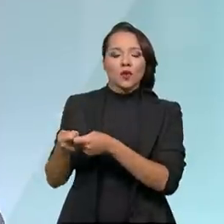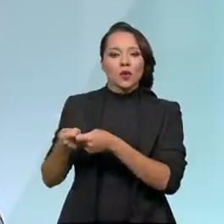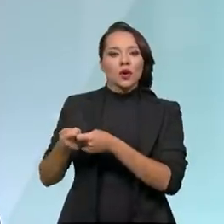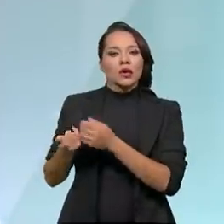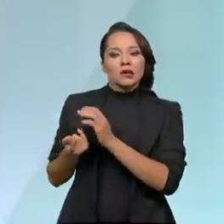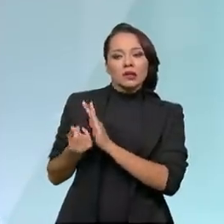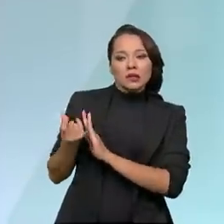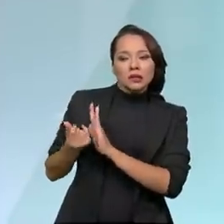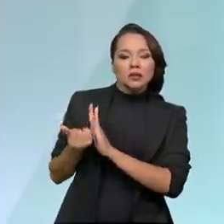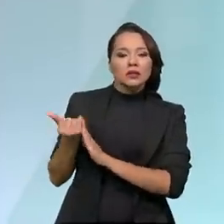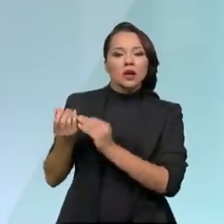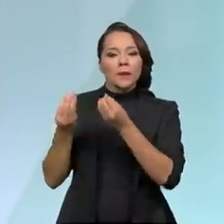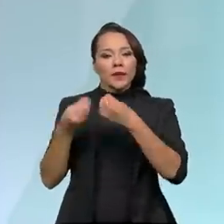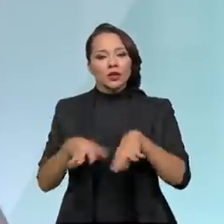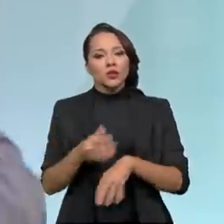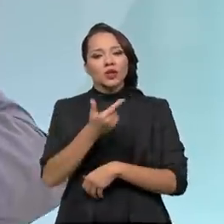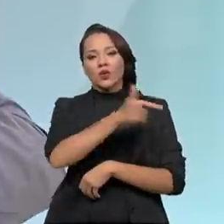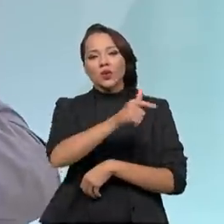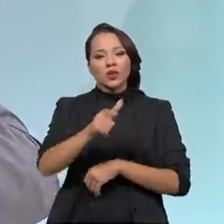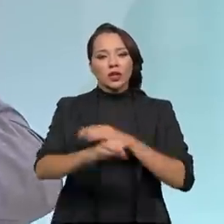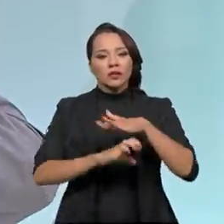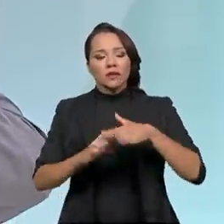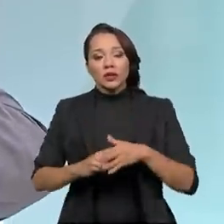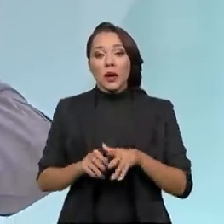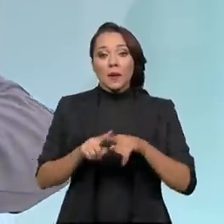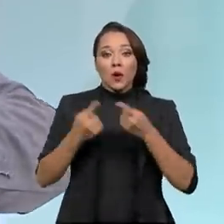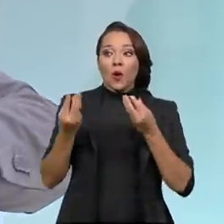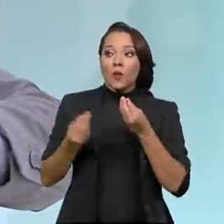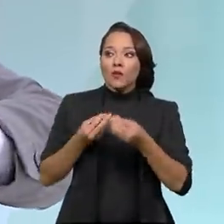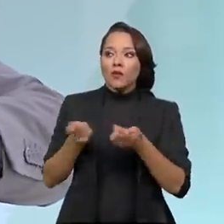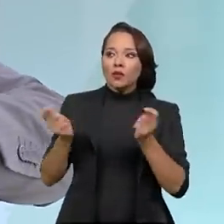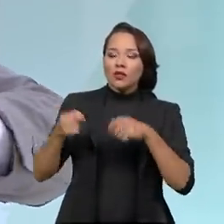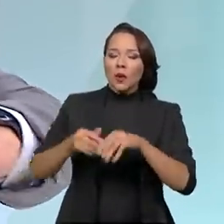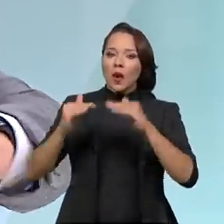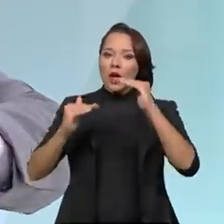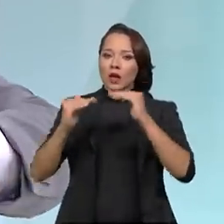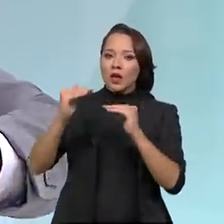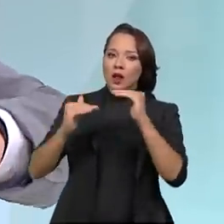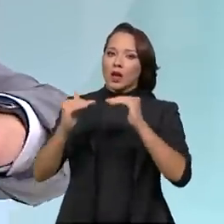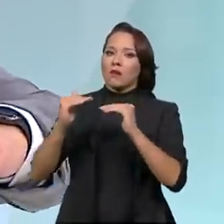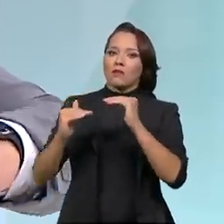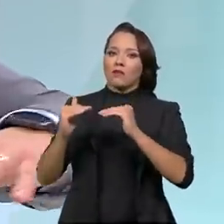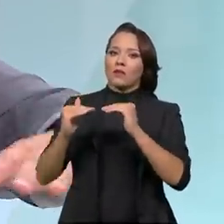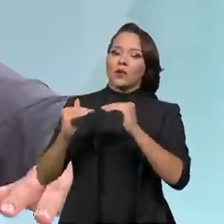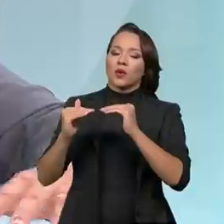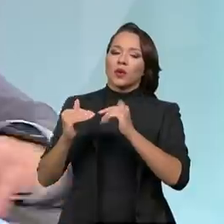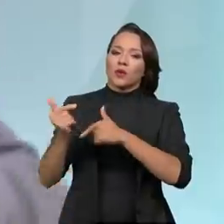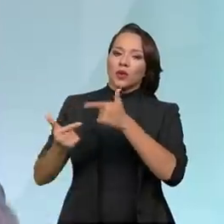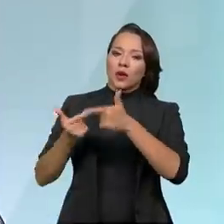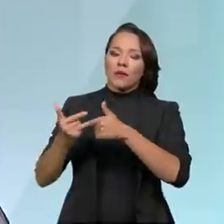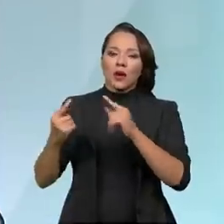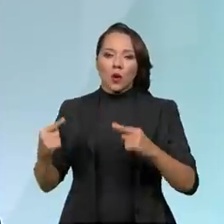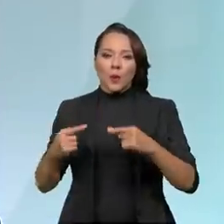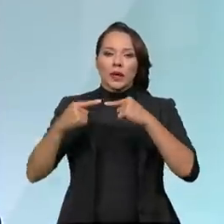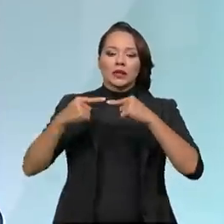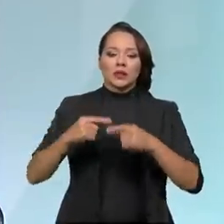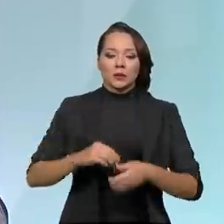barganha, em detrimento dos demais operadores? Como manter uma condição de equilíbrio do ponto de vista de operação e competição?